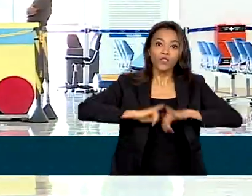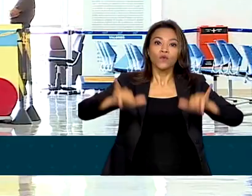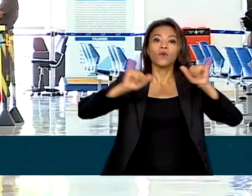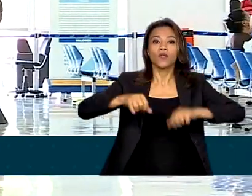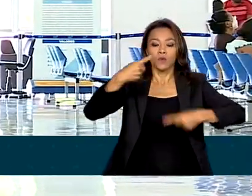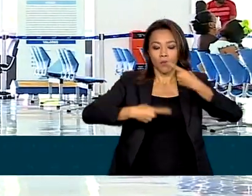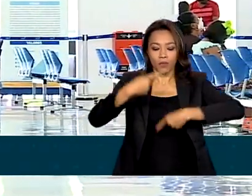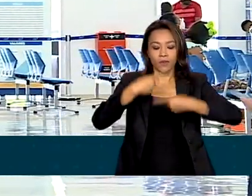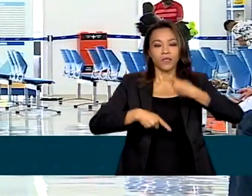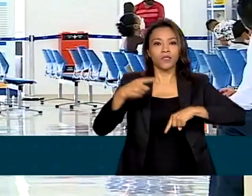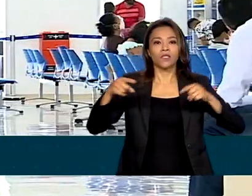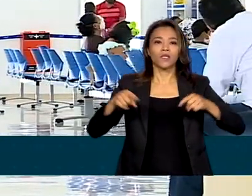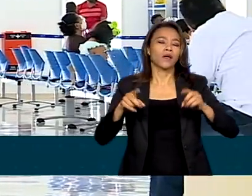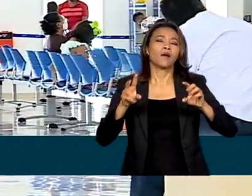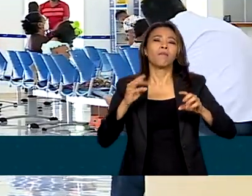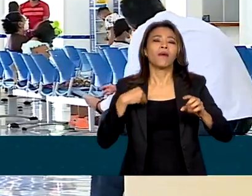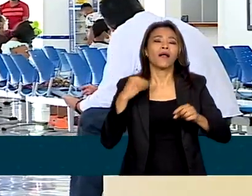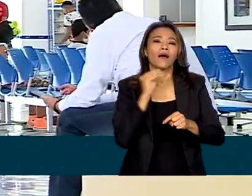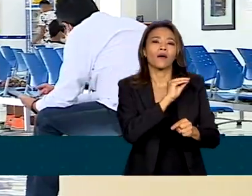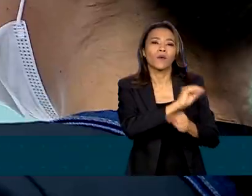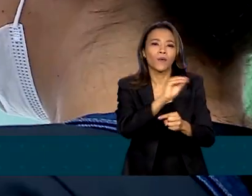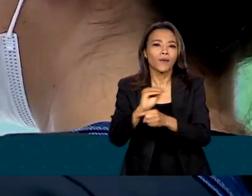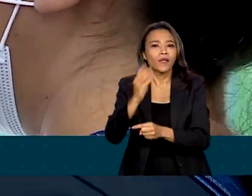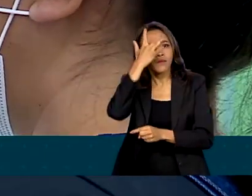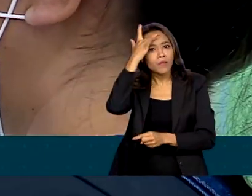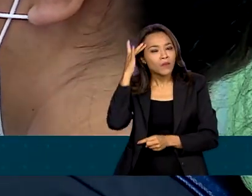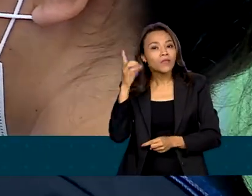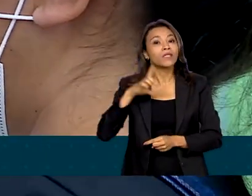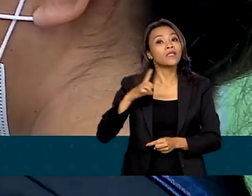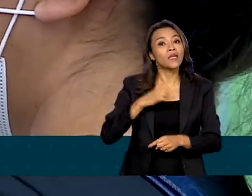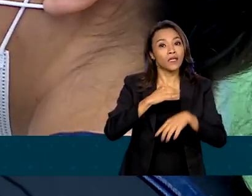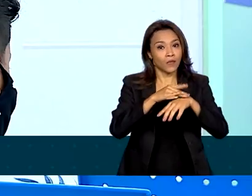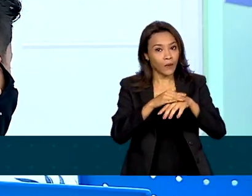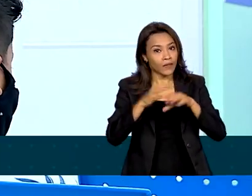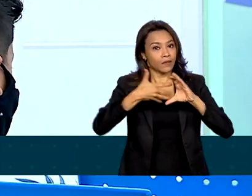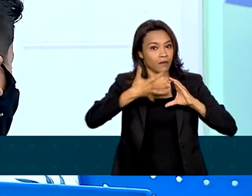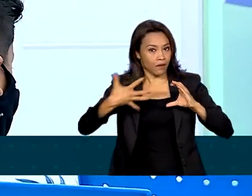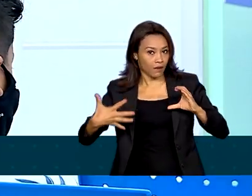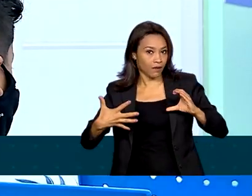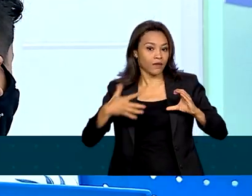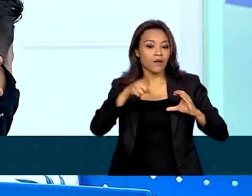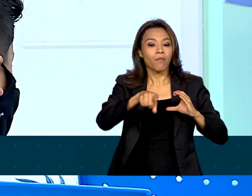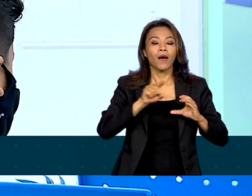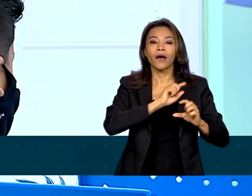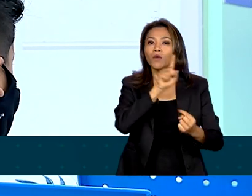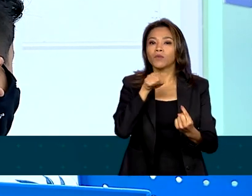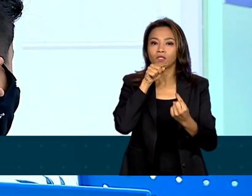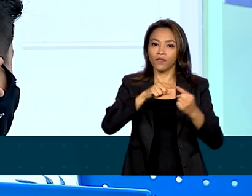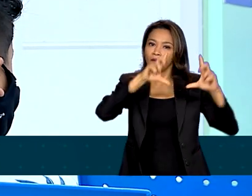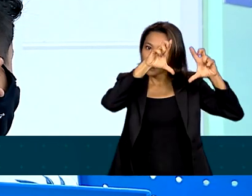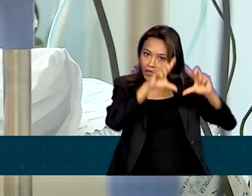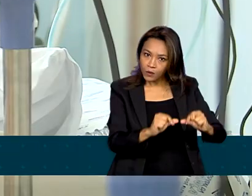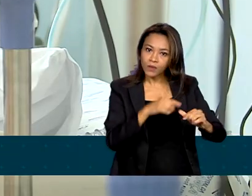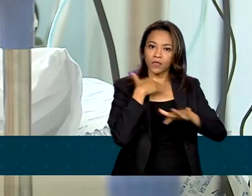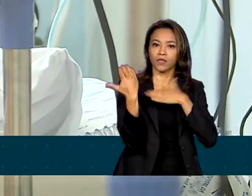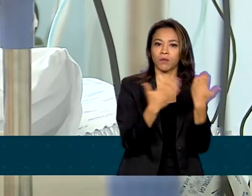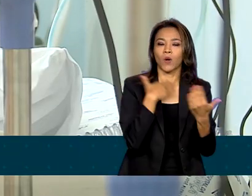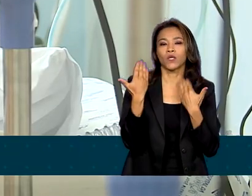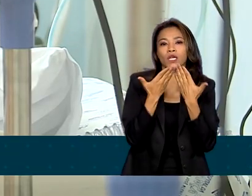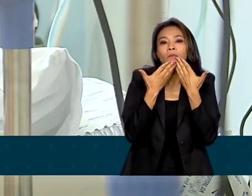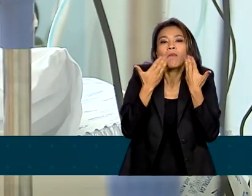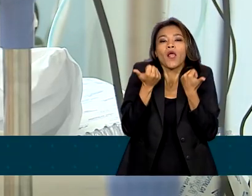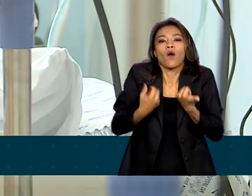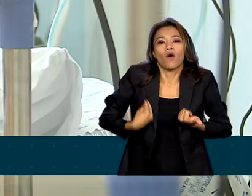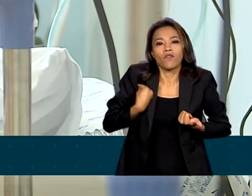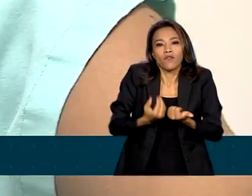Atenção Integral às Pessoas com Doenças Raras para reduzir a mortalidade e melhorar a qualidade de